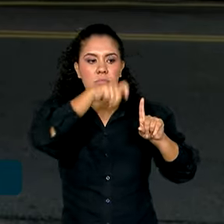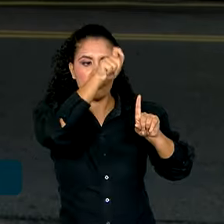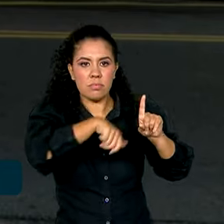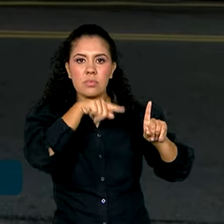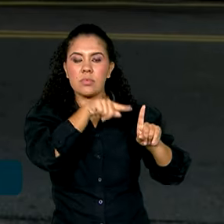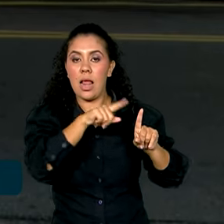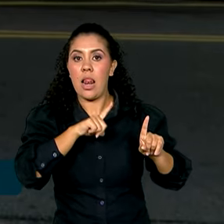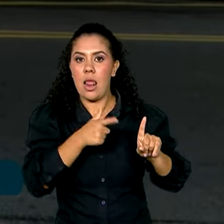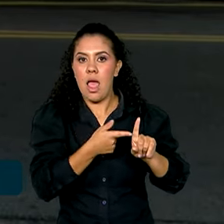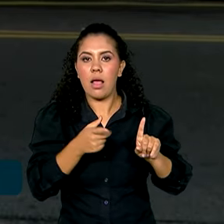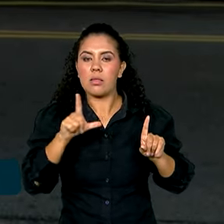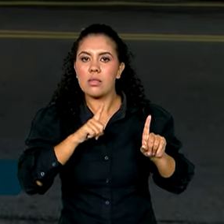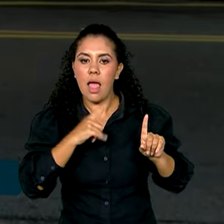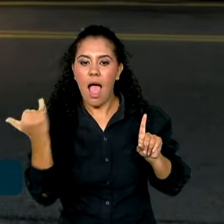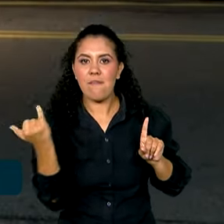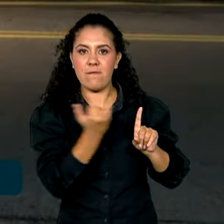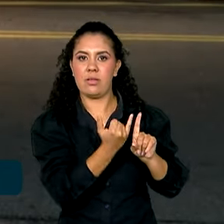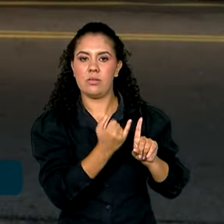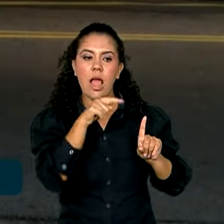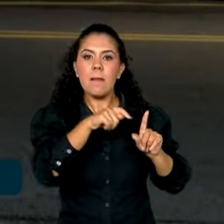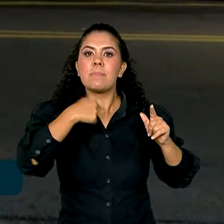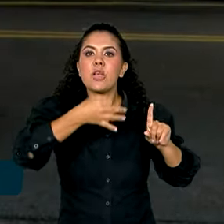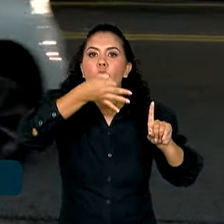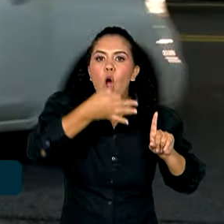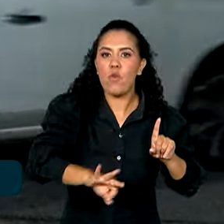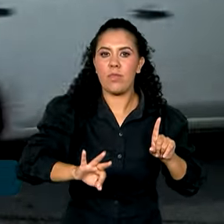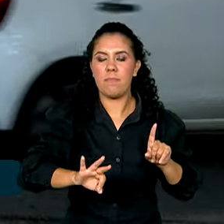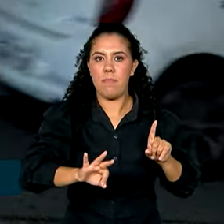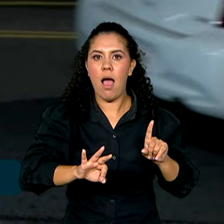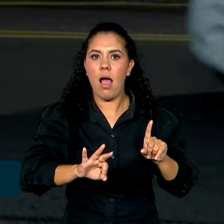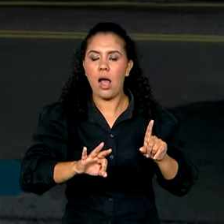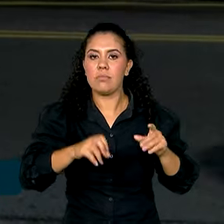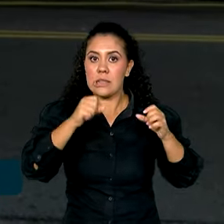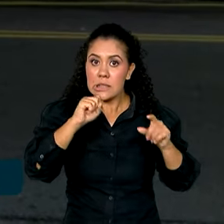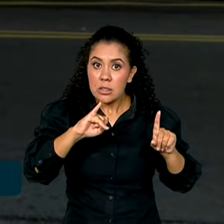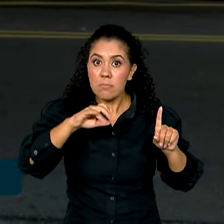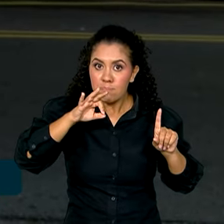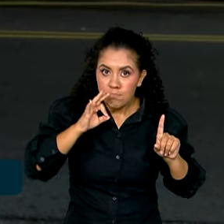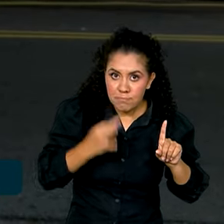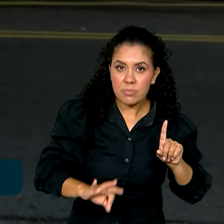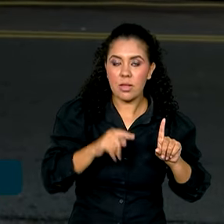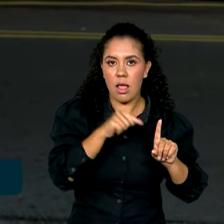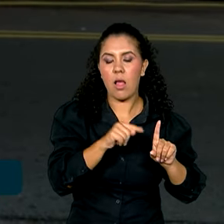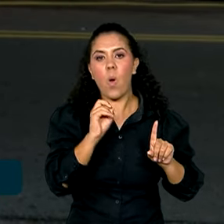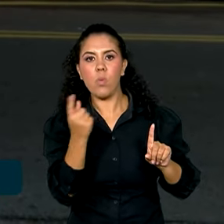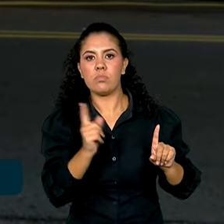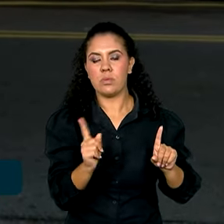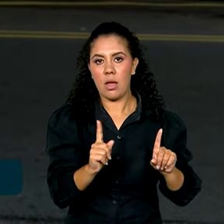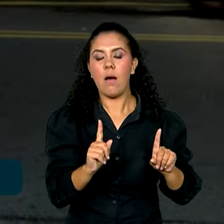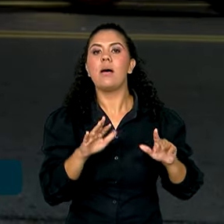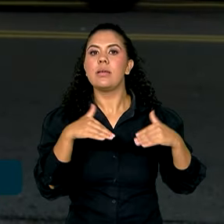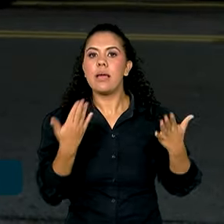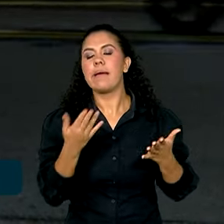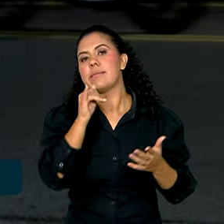comunicação e deve confirmar a responsabilidade pela infração indicada. Assim, os